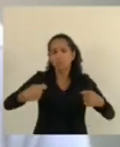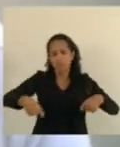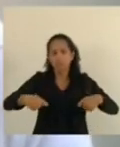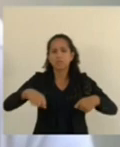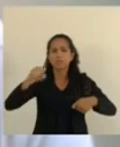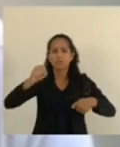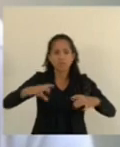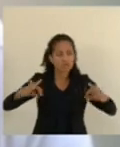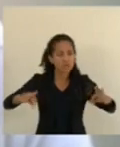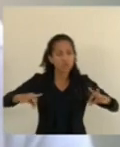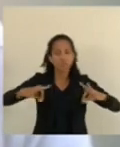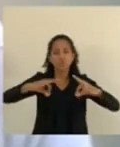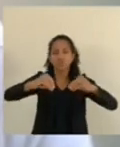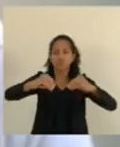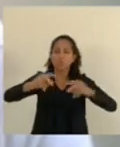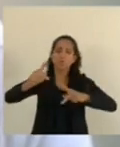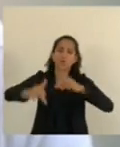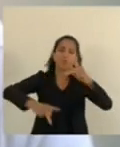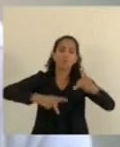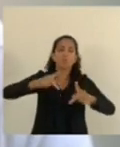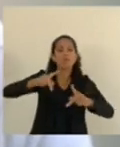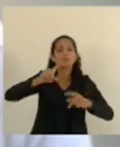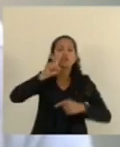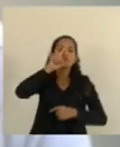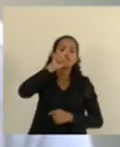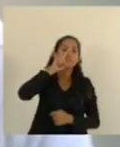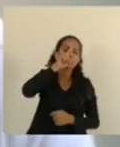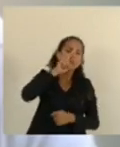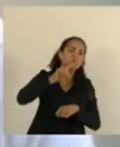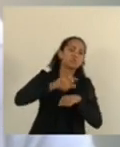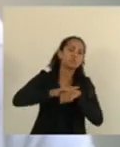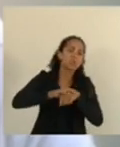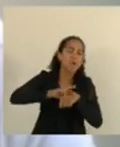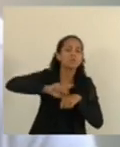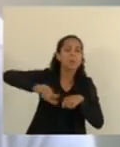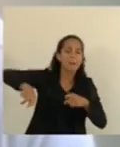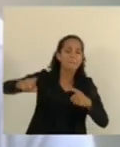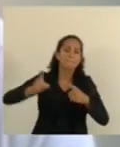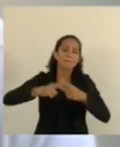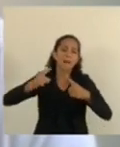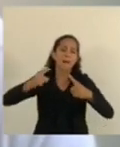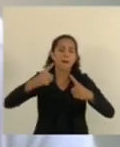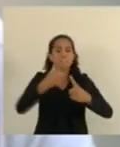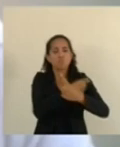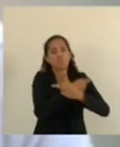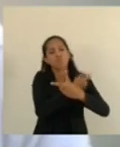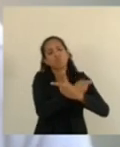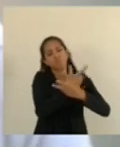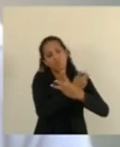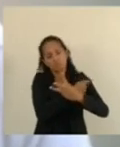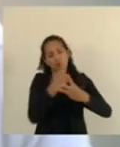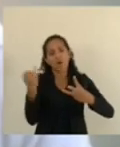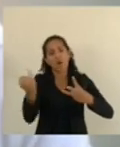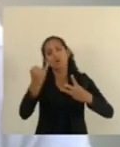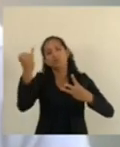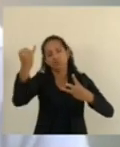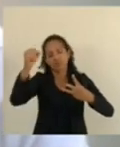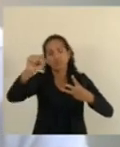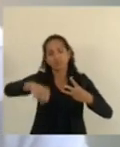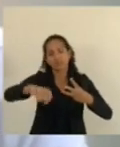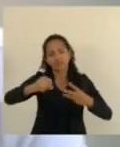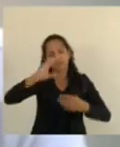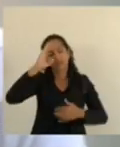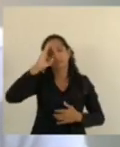em toda a população de risco para o benefício de toda a nossa imensa população,